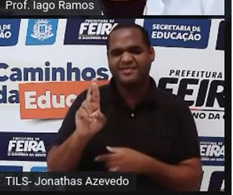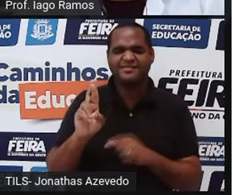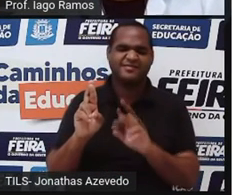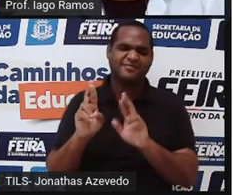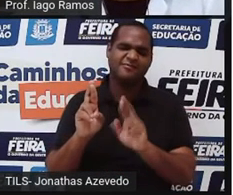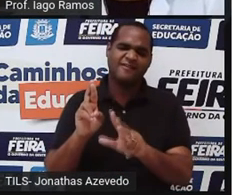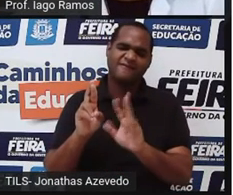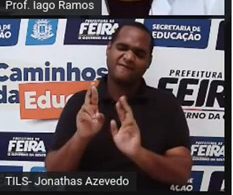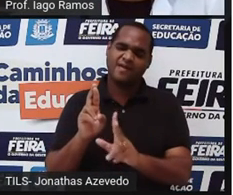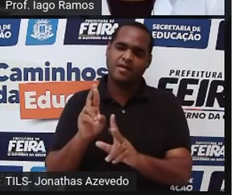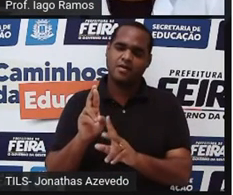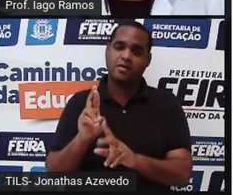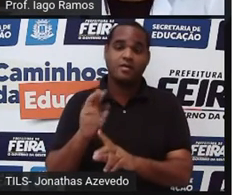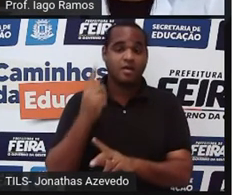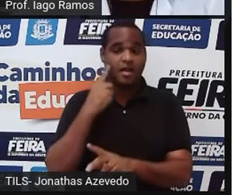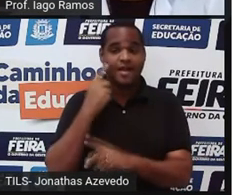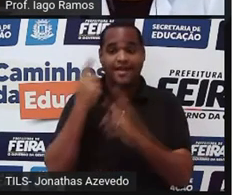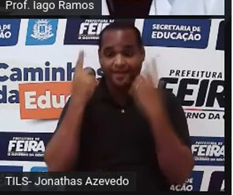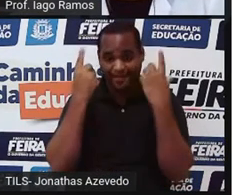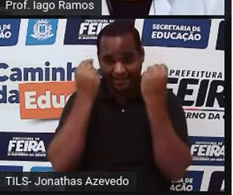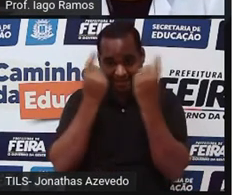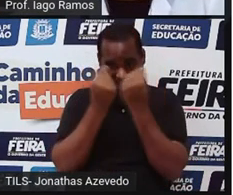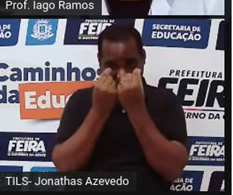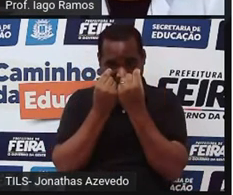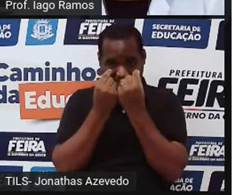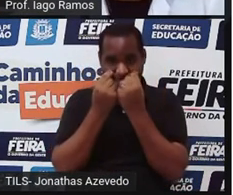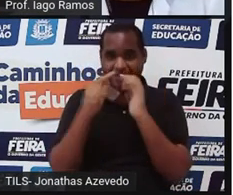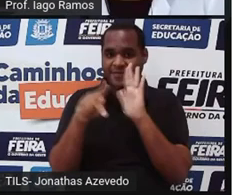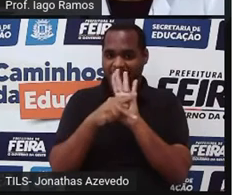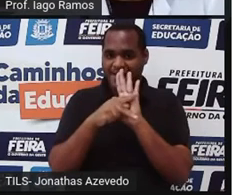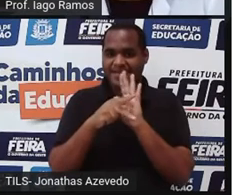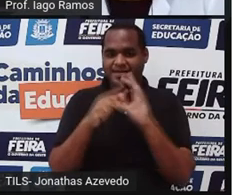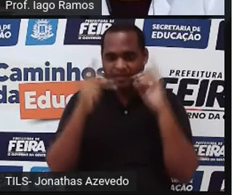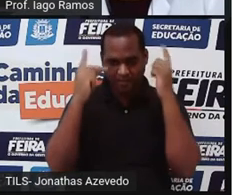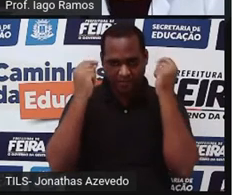verdade é uma letra grega. A letra grega π.